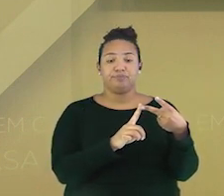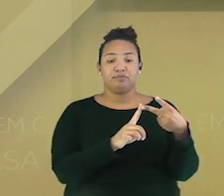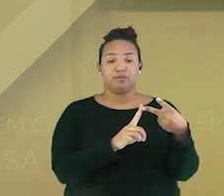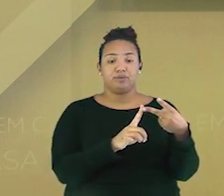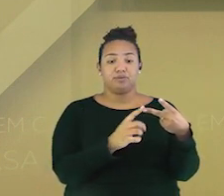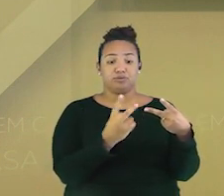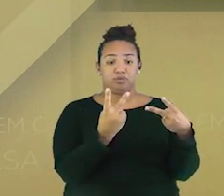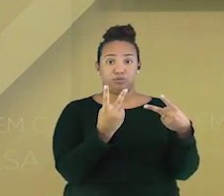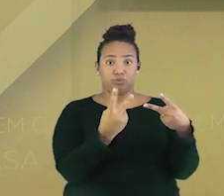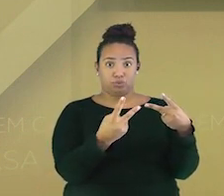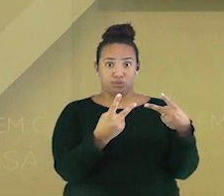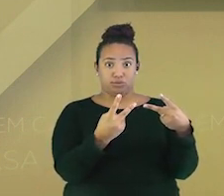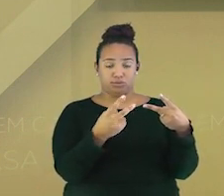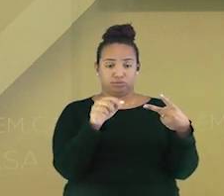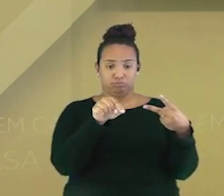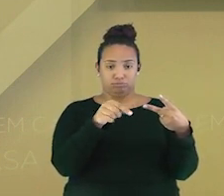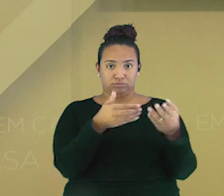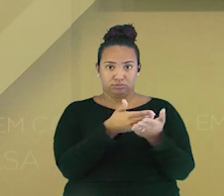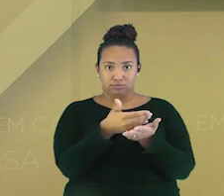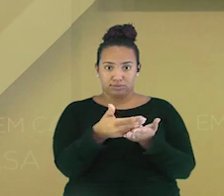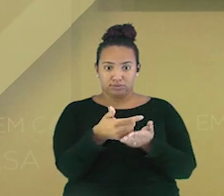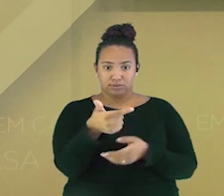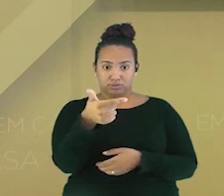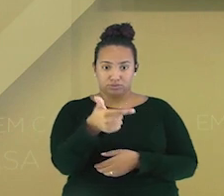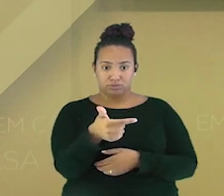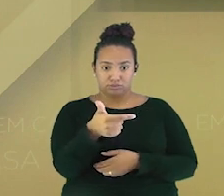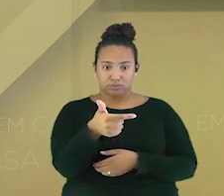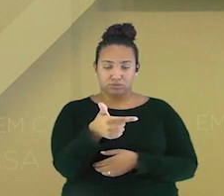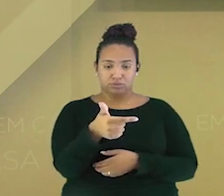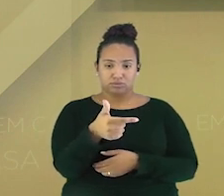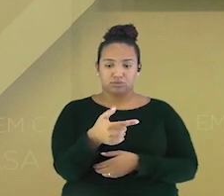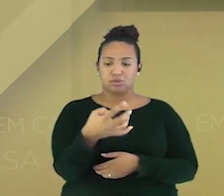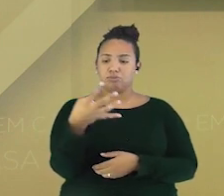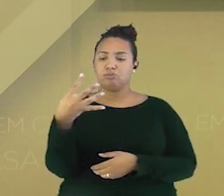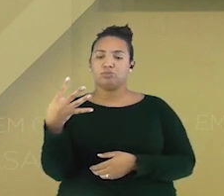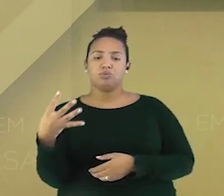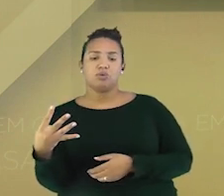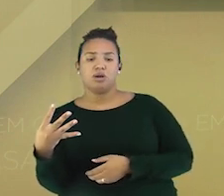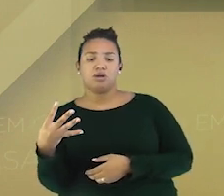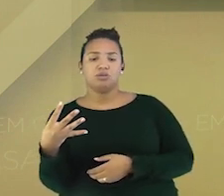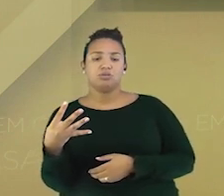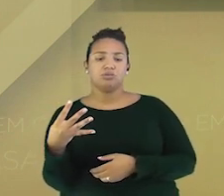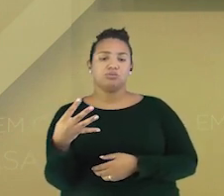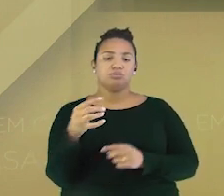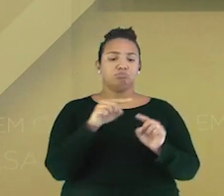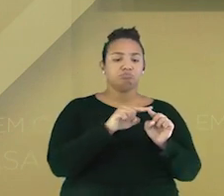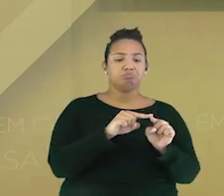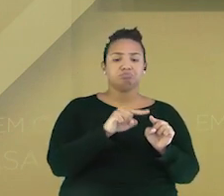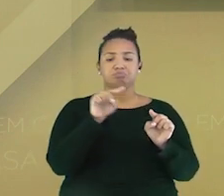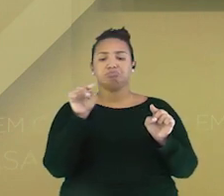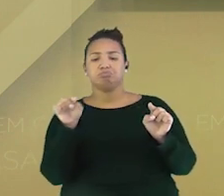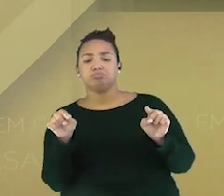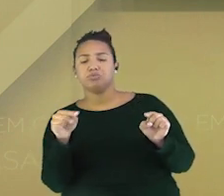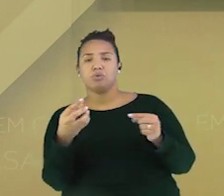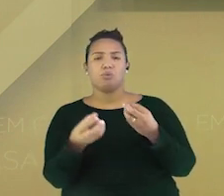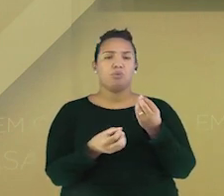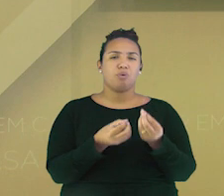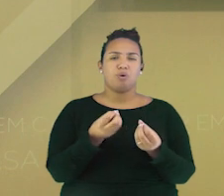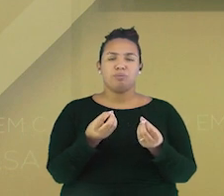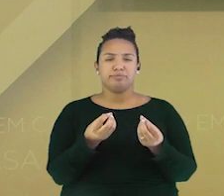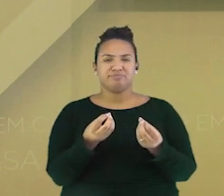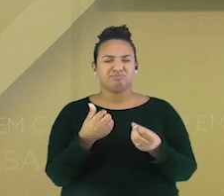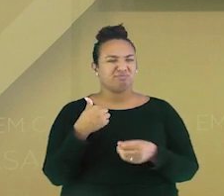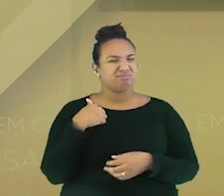número 2. Para o número 4, eu preciso andar quantas casas? Como assim, professor? Não entendi.